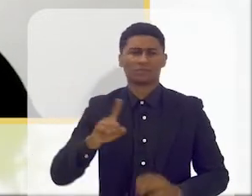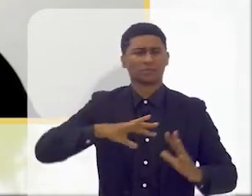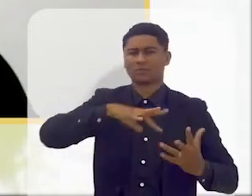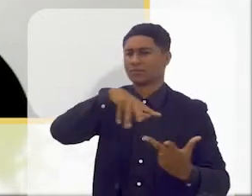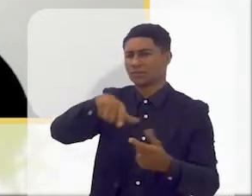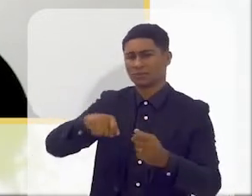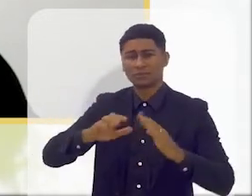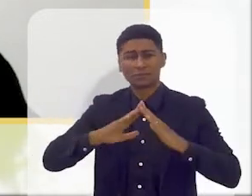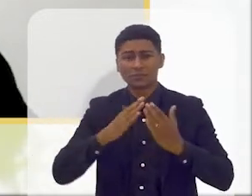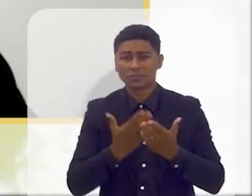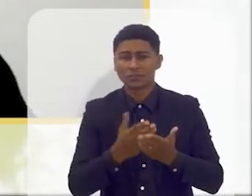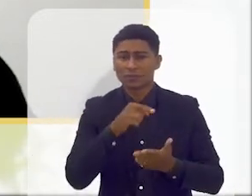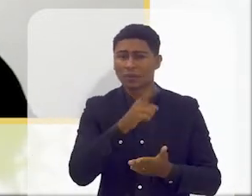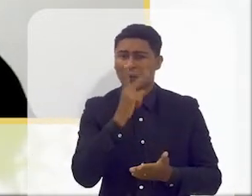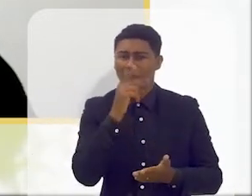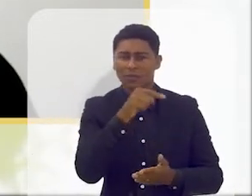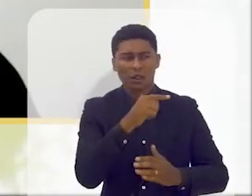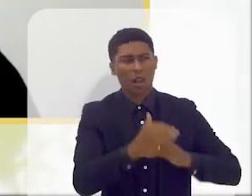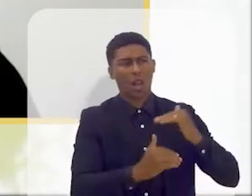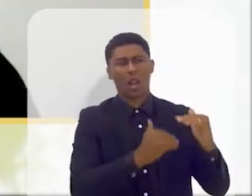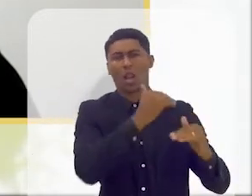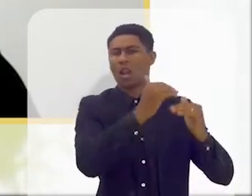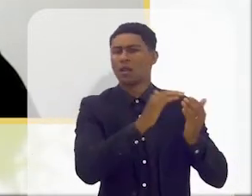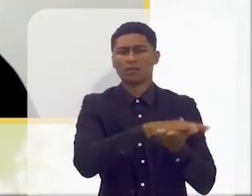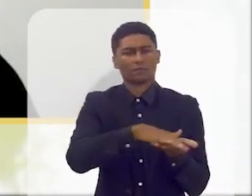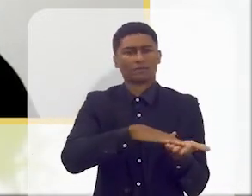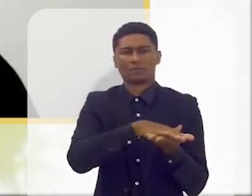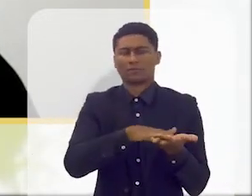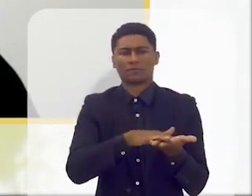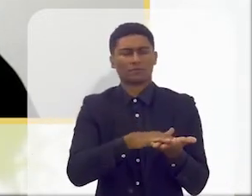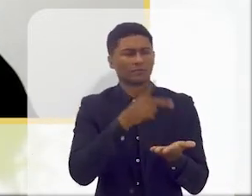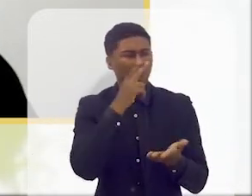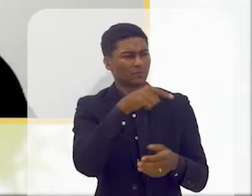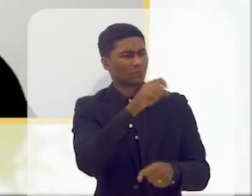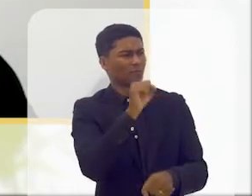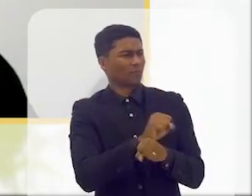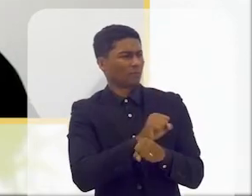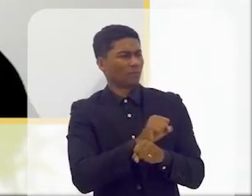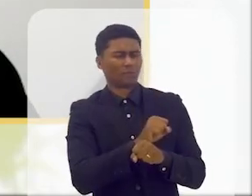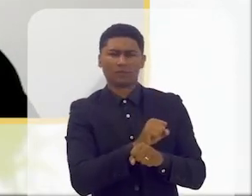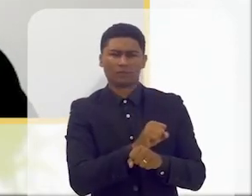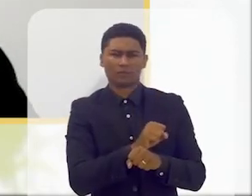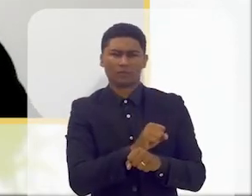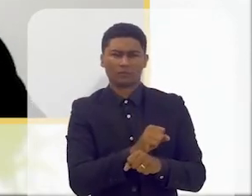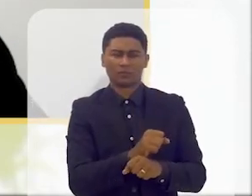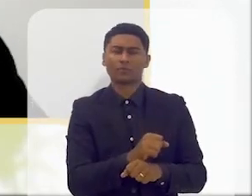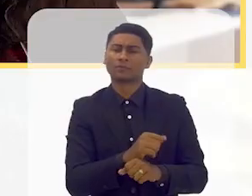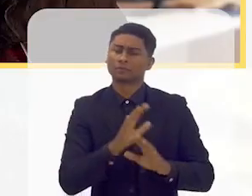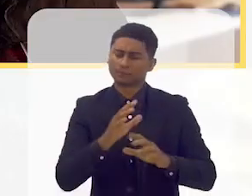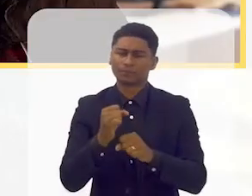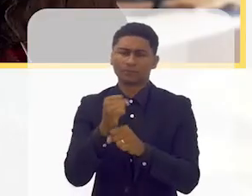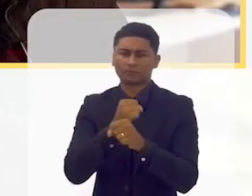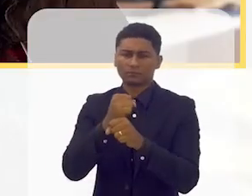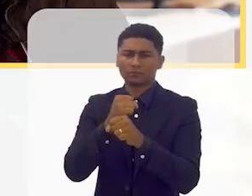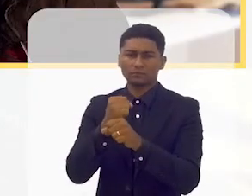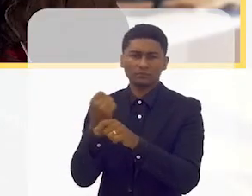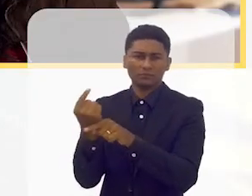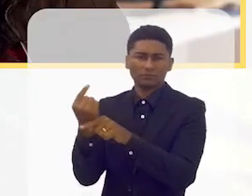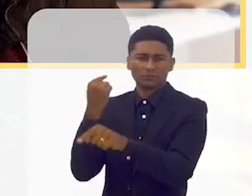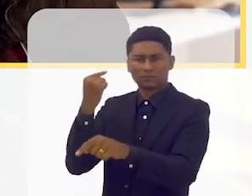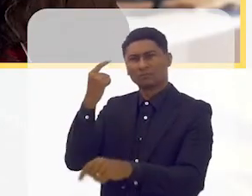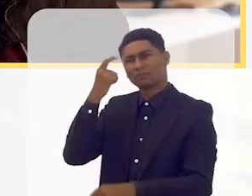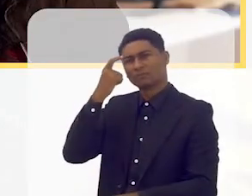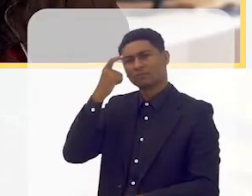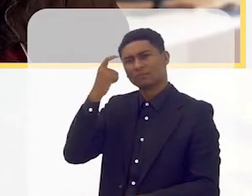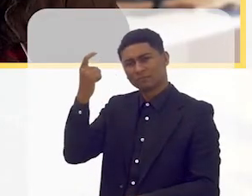mundial. A escola não avançou como deveria ter avançado. Hoje em dia, há alguns meses, há alguns anos atrás,